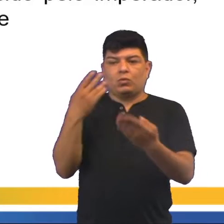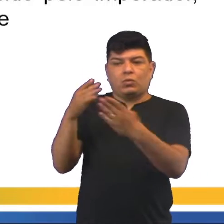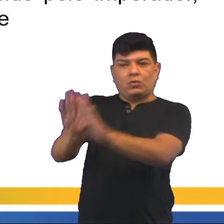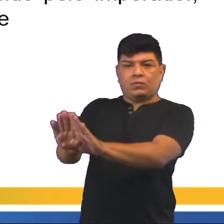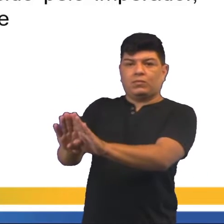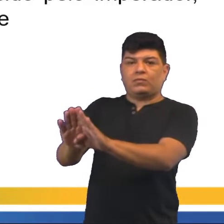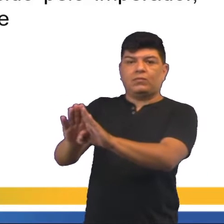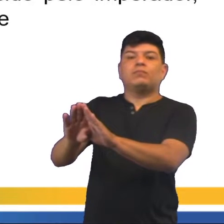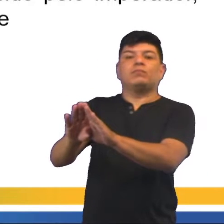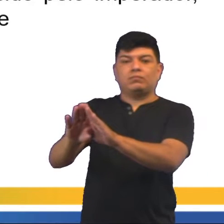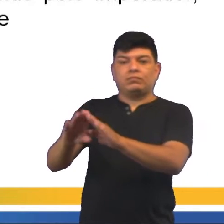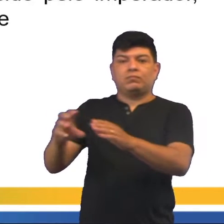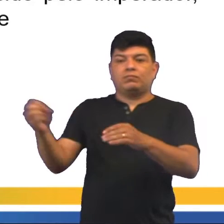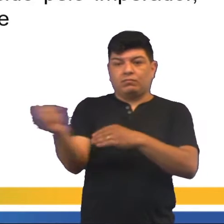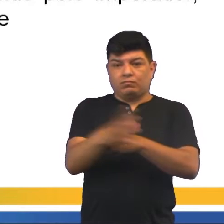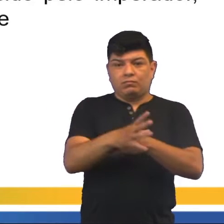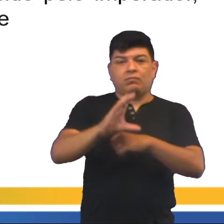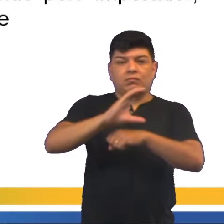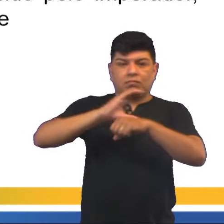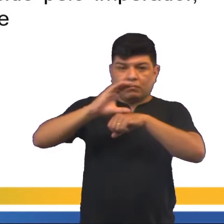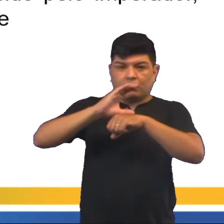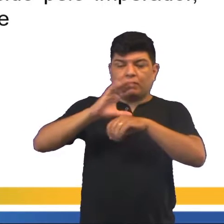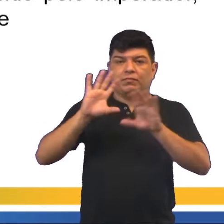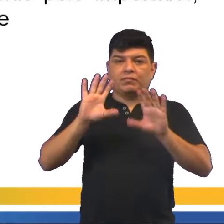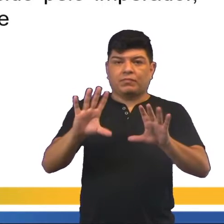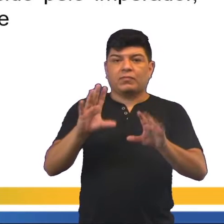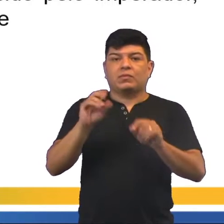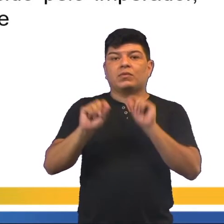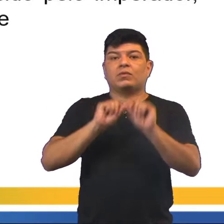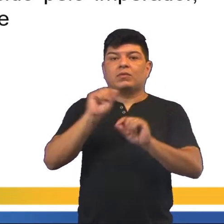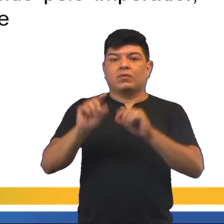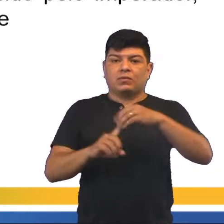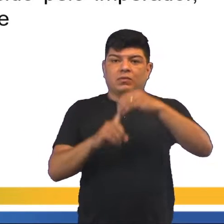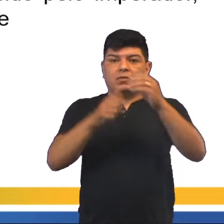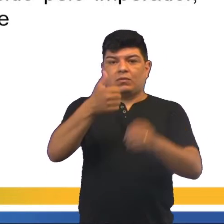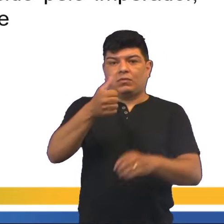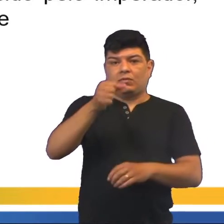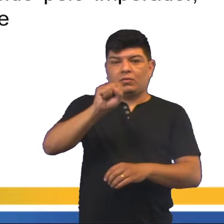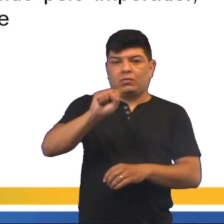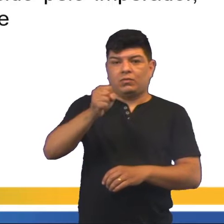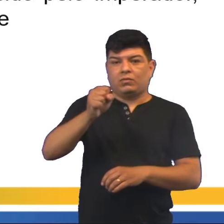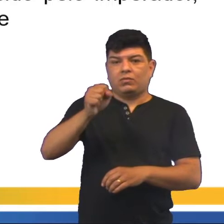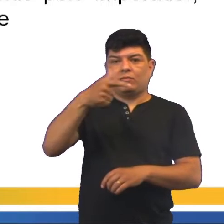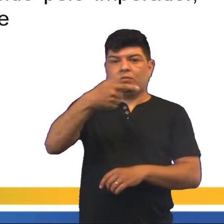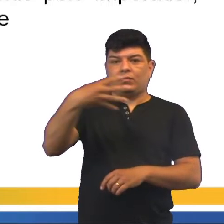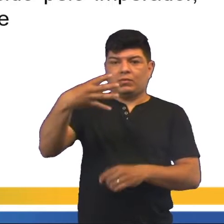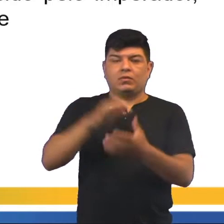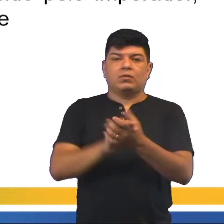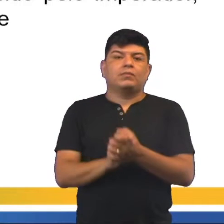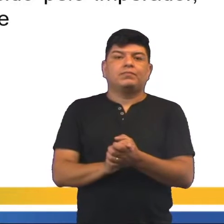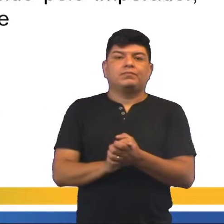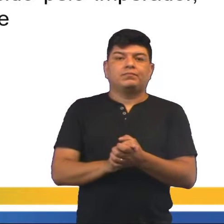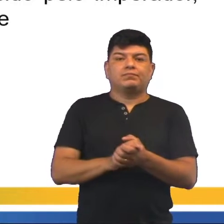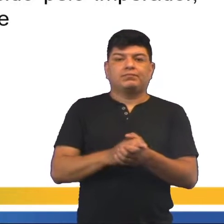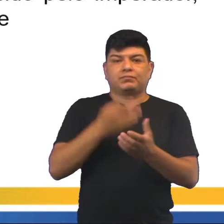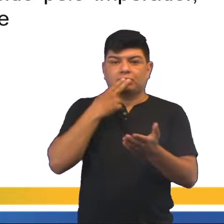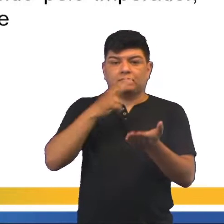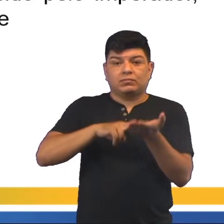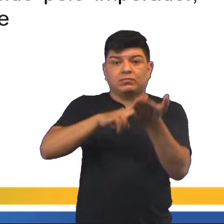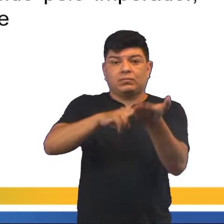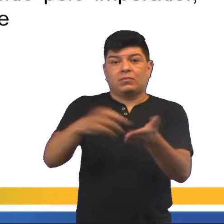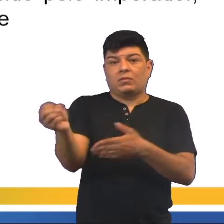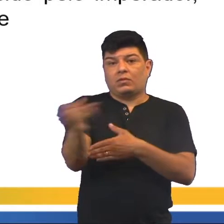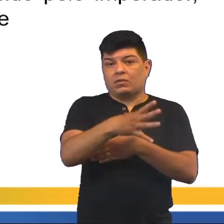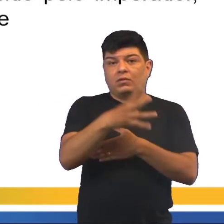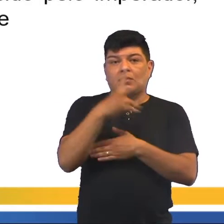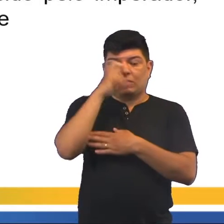assembleia e manda fazer uma nova constituição, a qual foi outorgada em 1824. Nessa nova carta magna estava